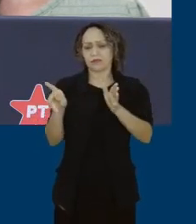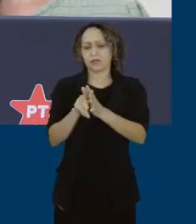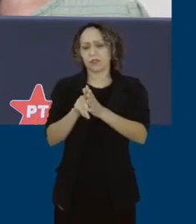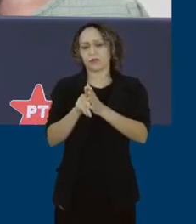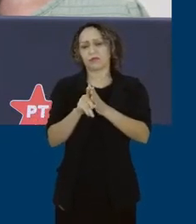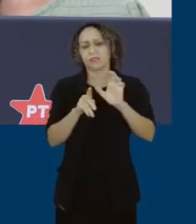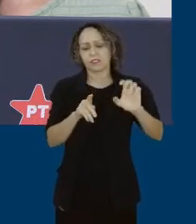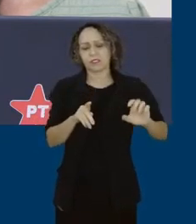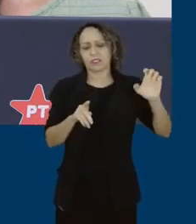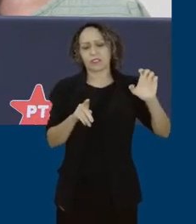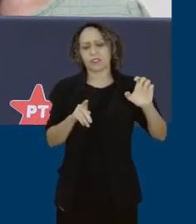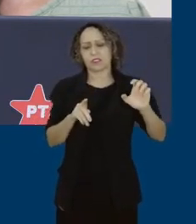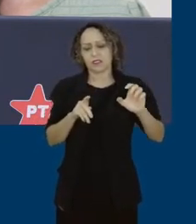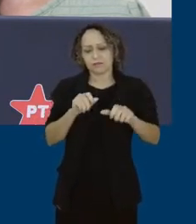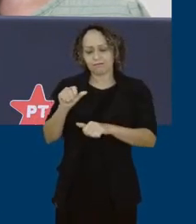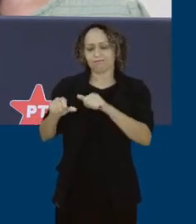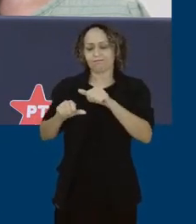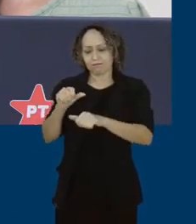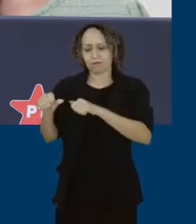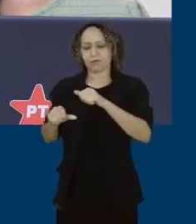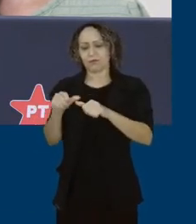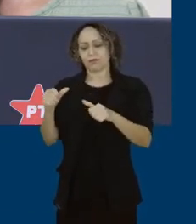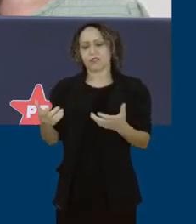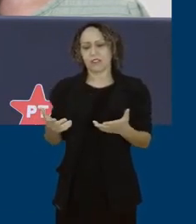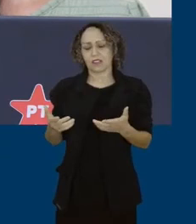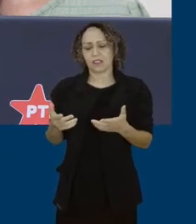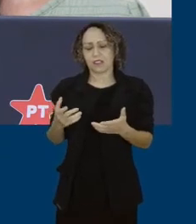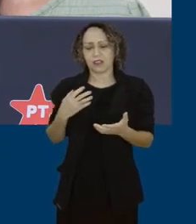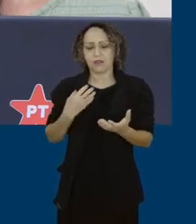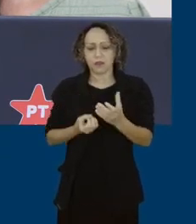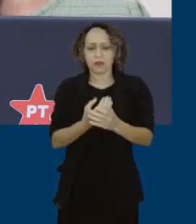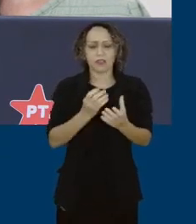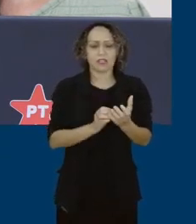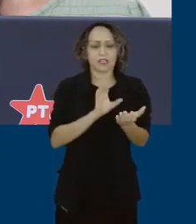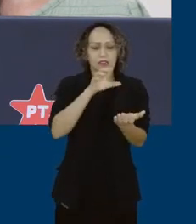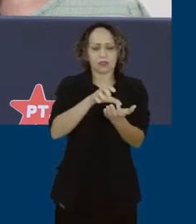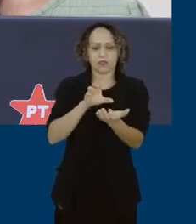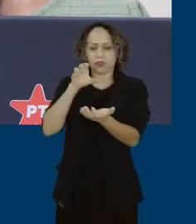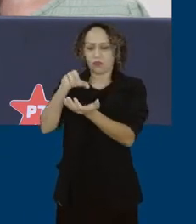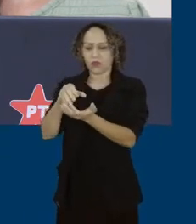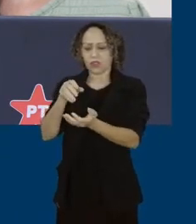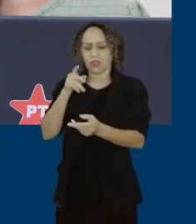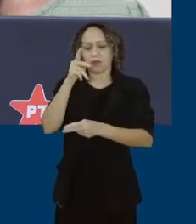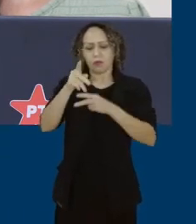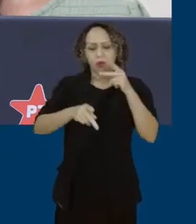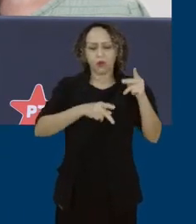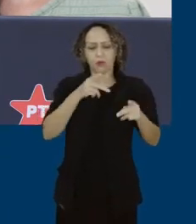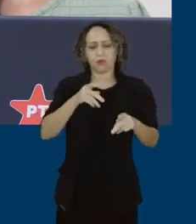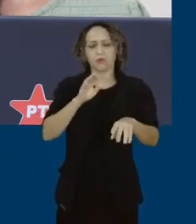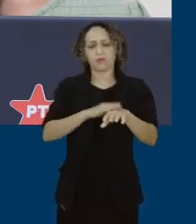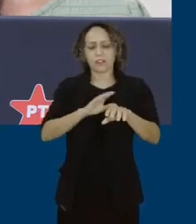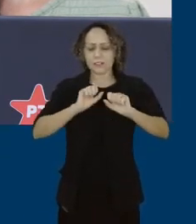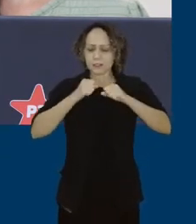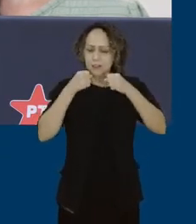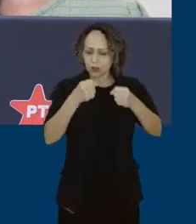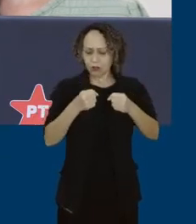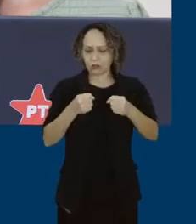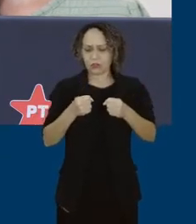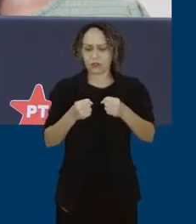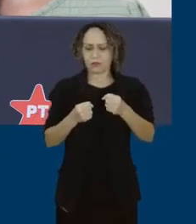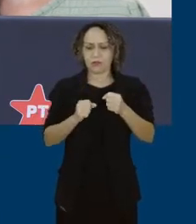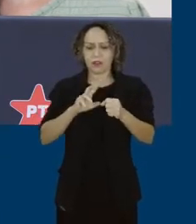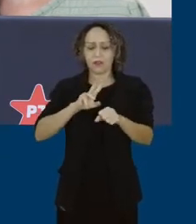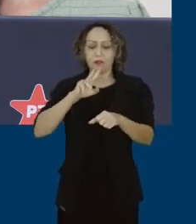continuemos aí formando os comitês populares de luta para a eleição do nosso presidente Lula. Um grande abraço a todos e todas,